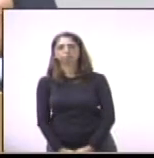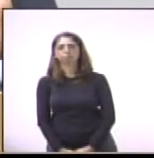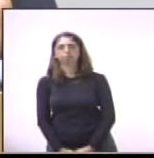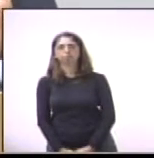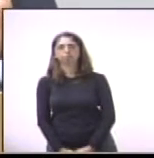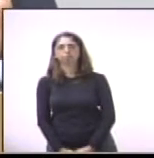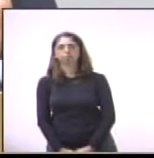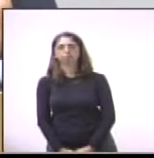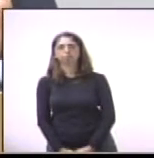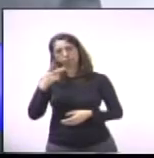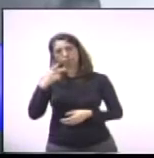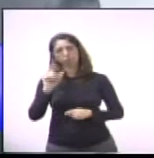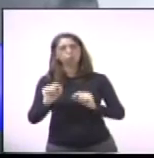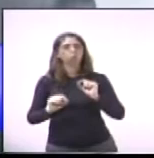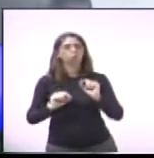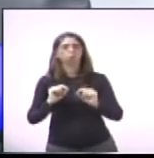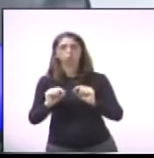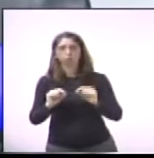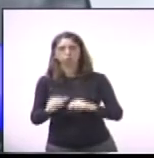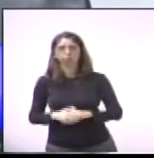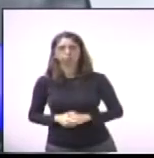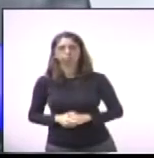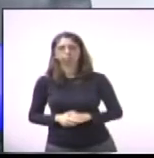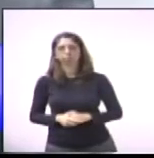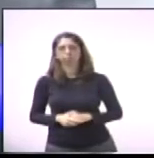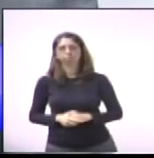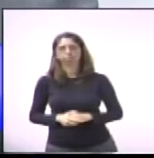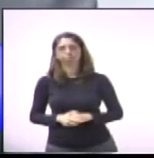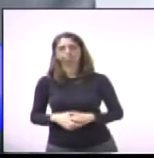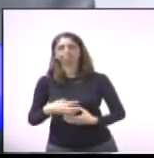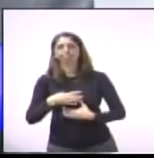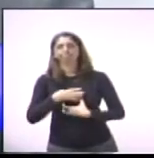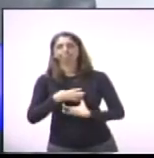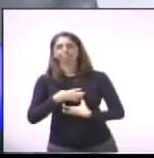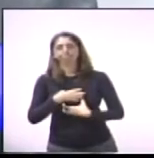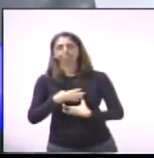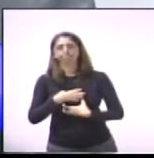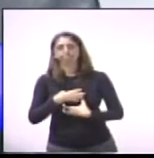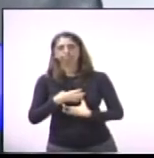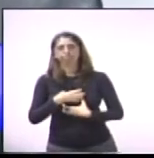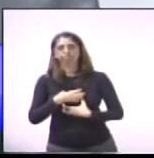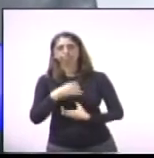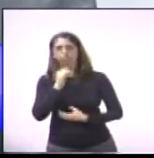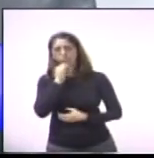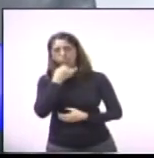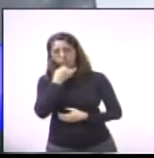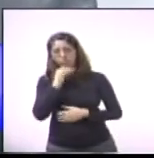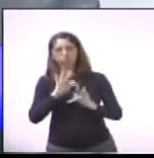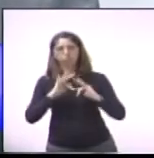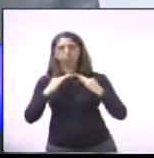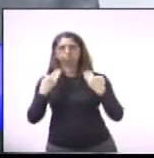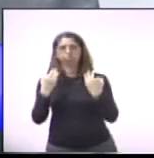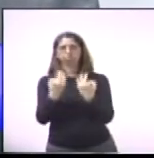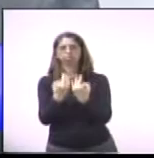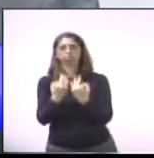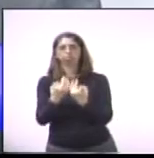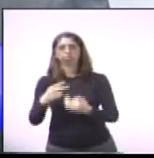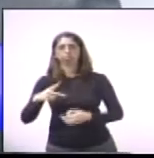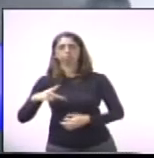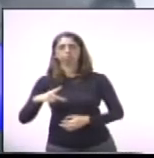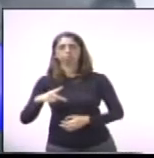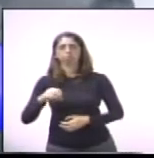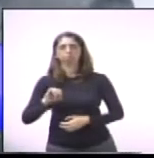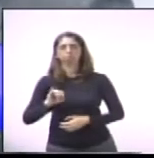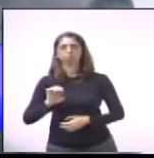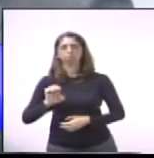minhas mais sinceras condolências, como já foi falado por outros colegas aqui, a família Pietro Bom, pela